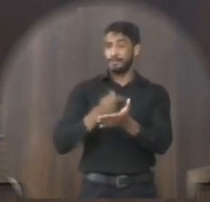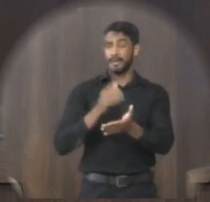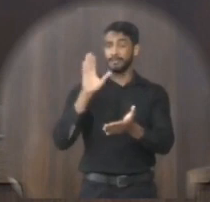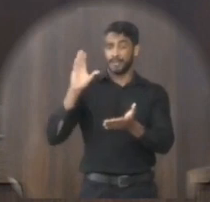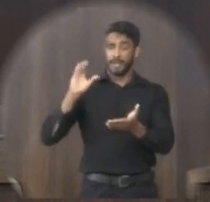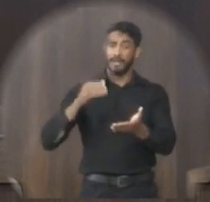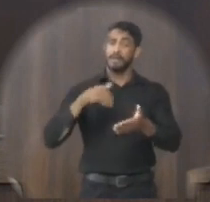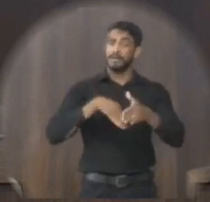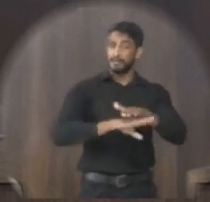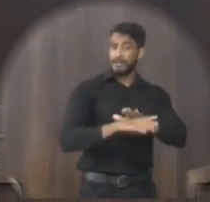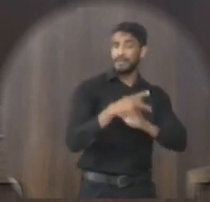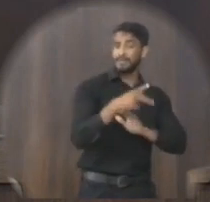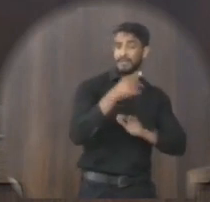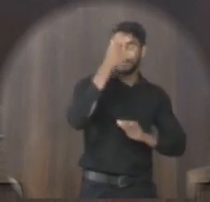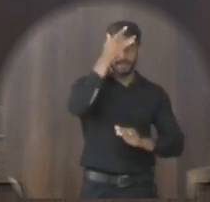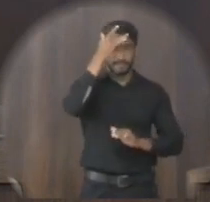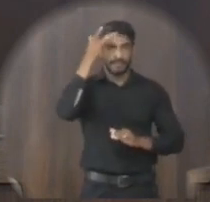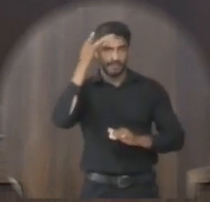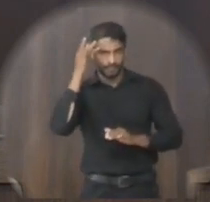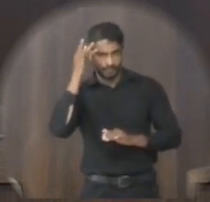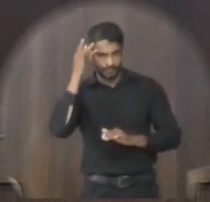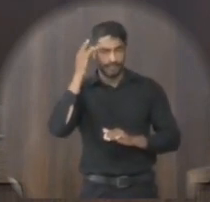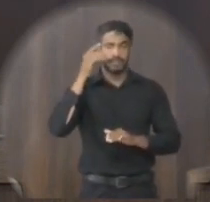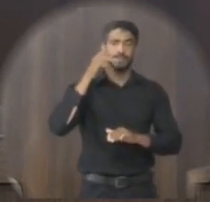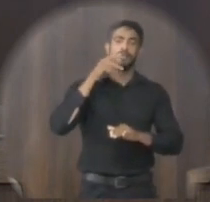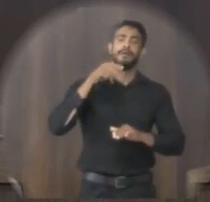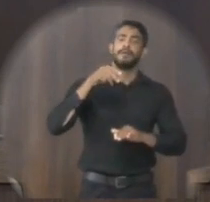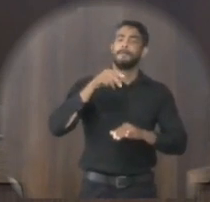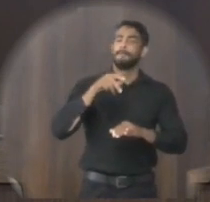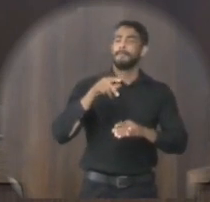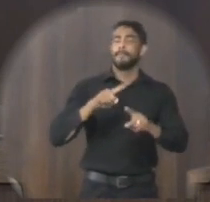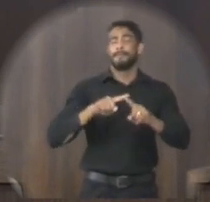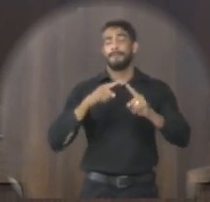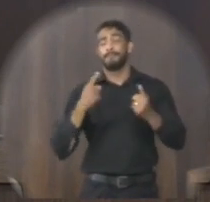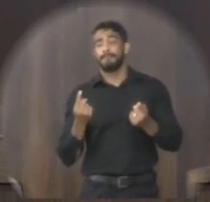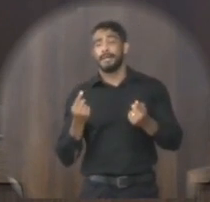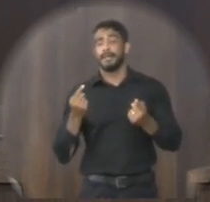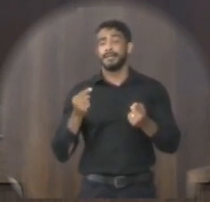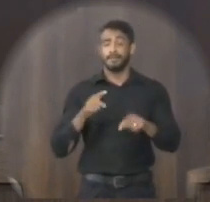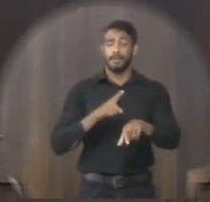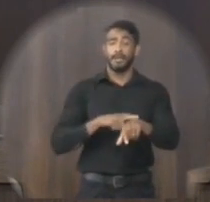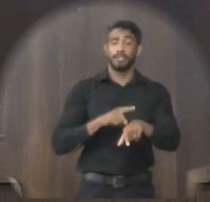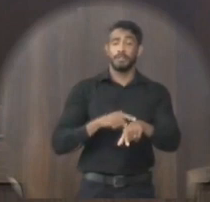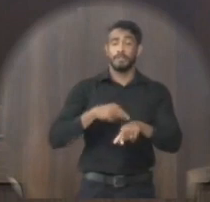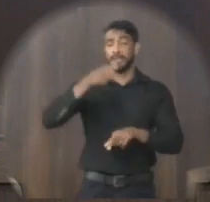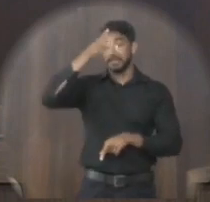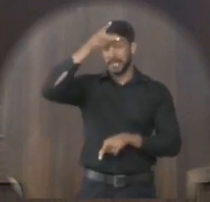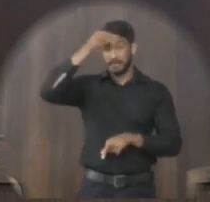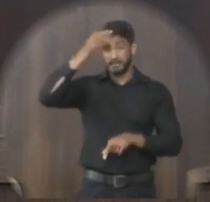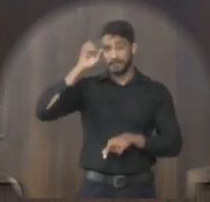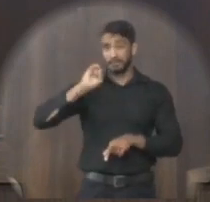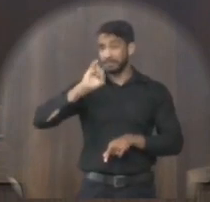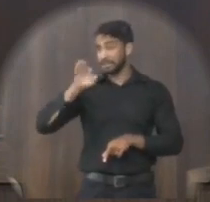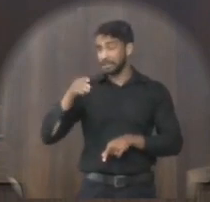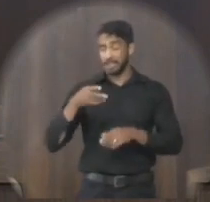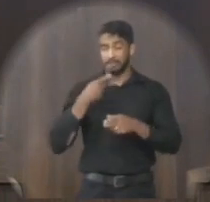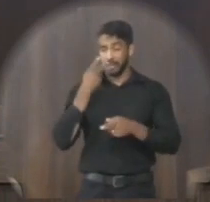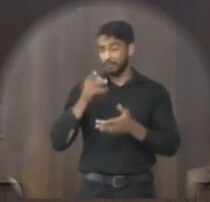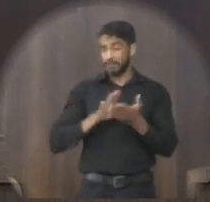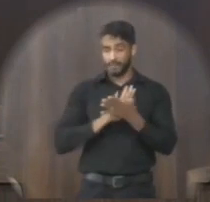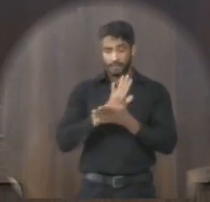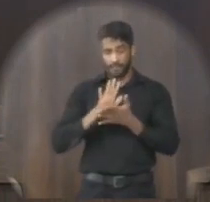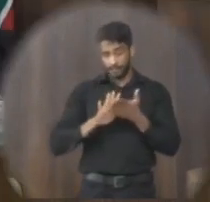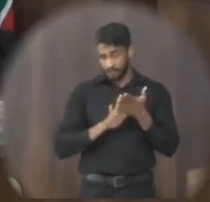depositaram abono salarial para os profissionais do magistério da educação mas até o momento a prefeitura de Janaúba não se manifestou a